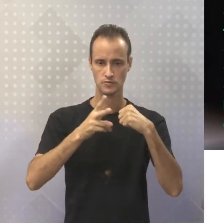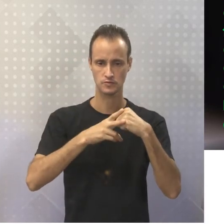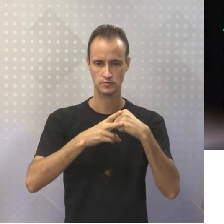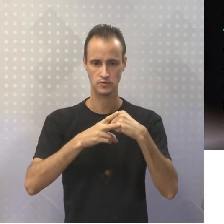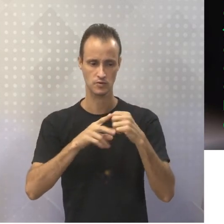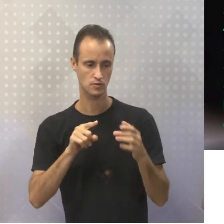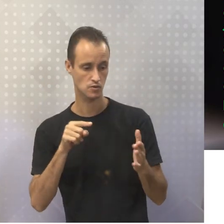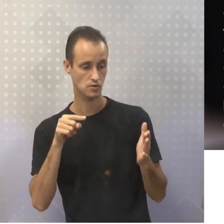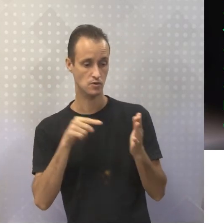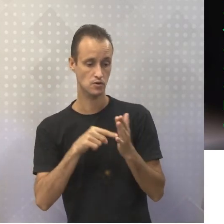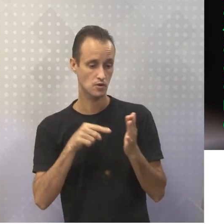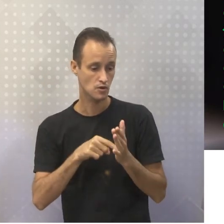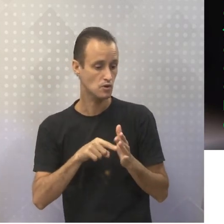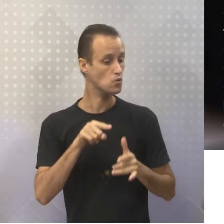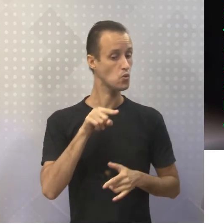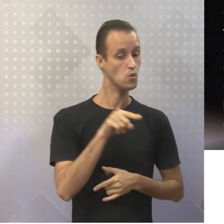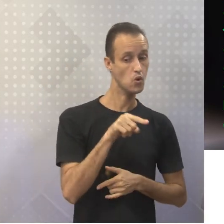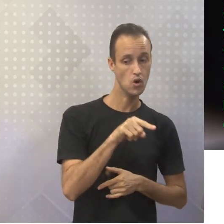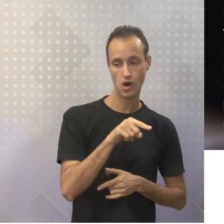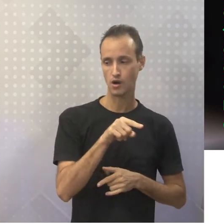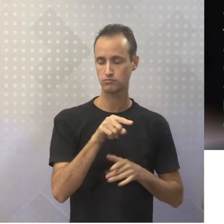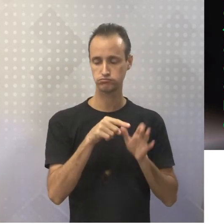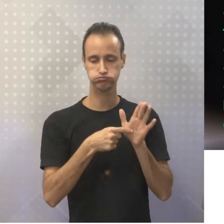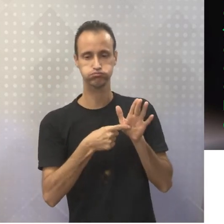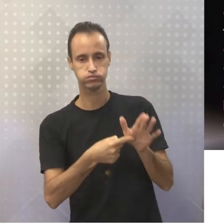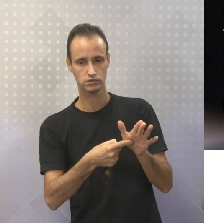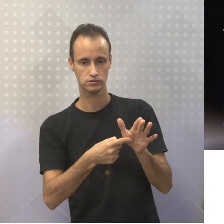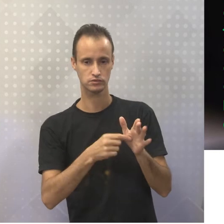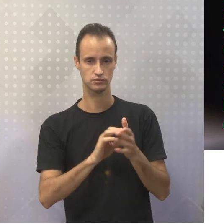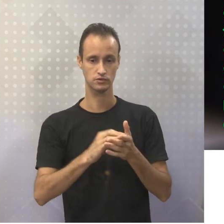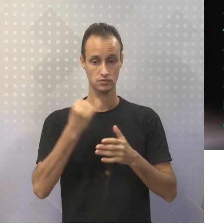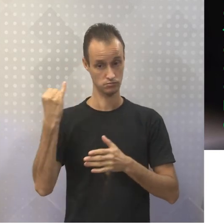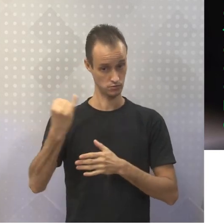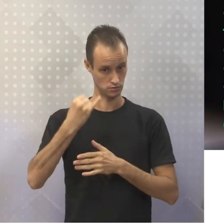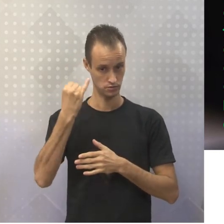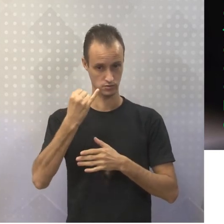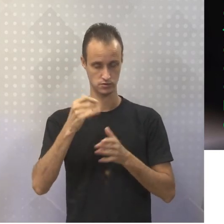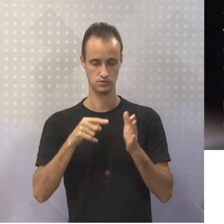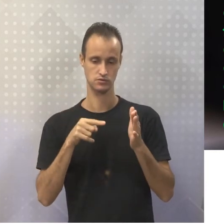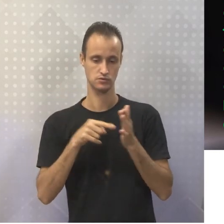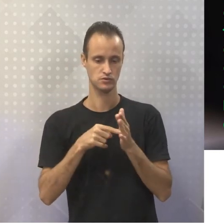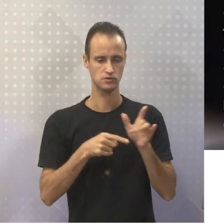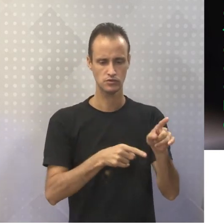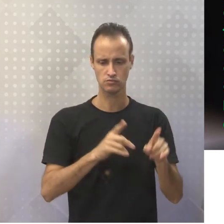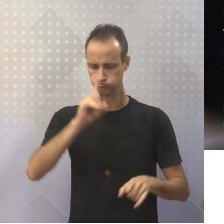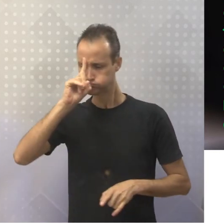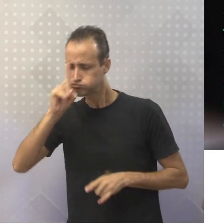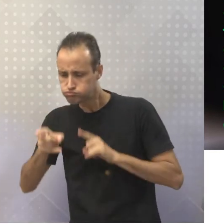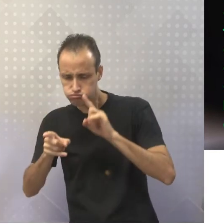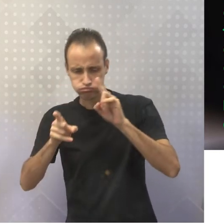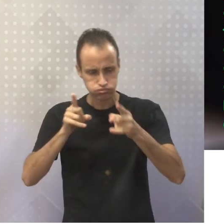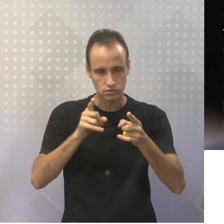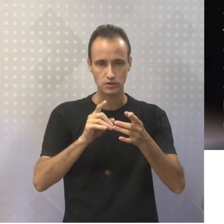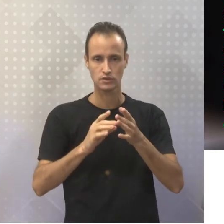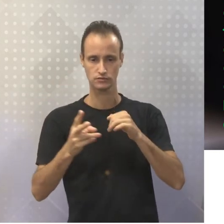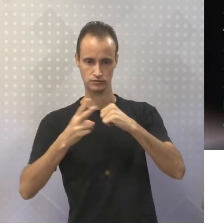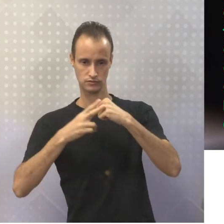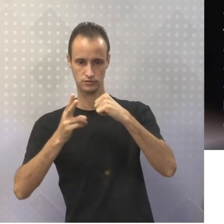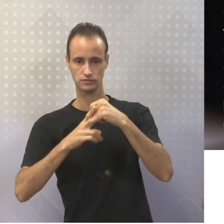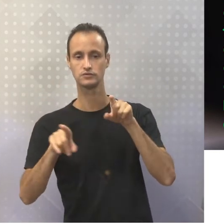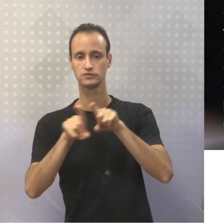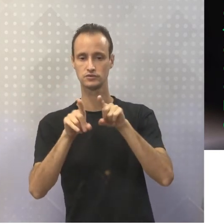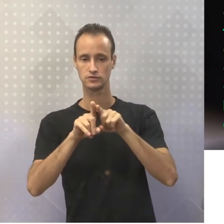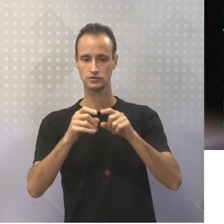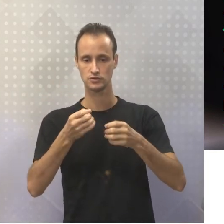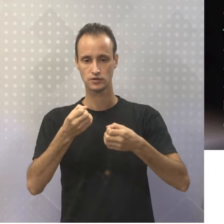indicativo, né? Que é o que é interessante para a gente construir a argumentação indicativo, imperativo, tá? E expressões